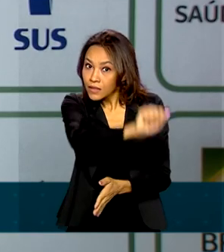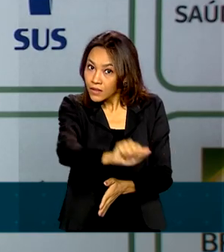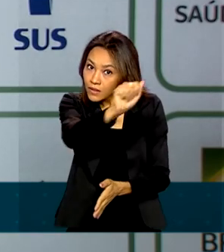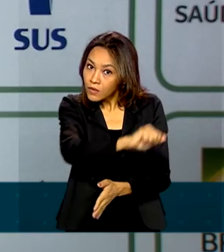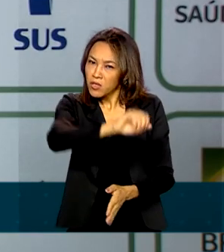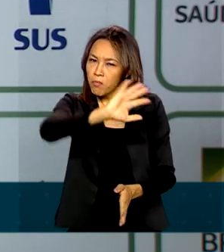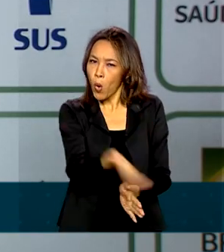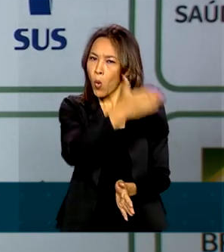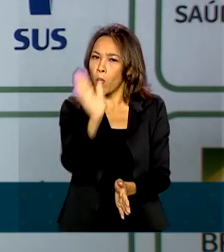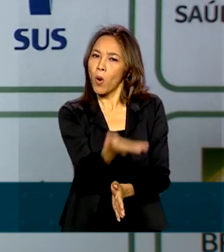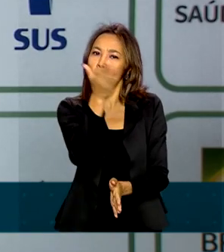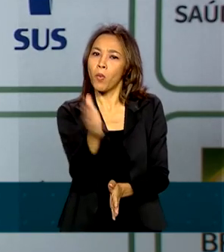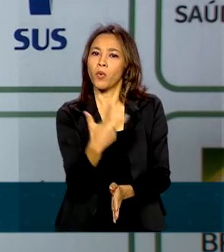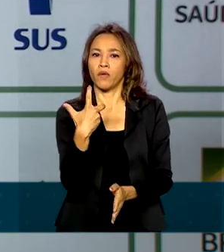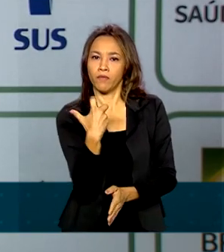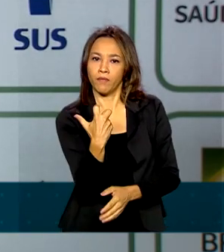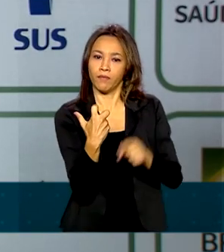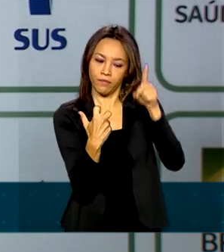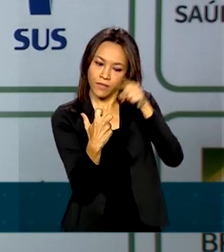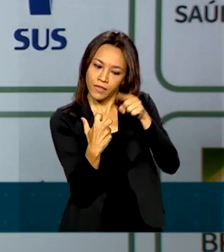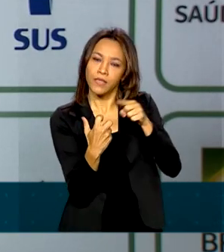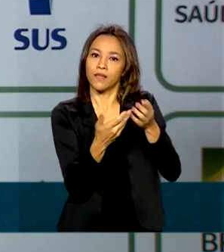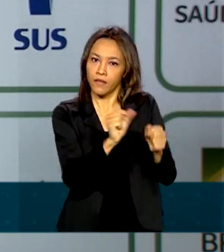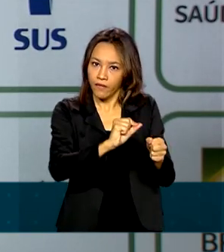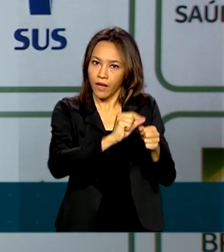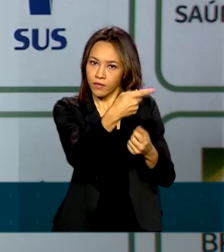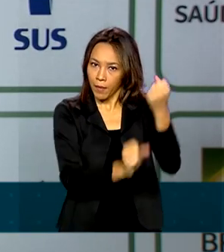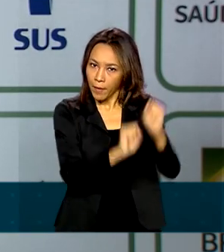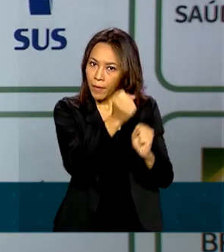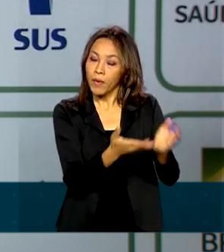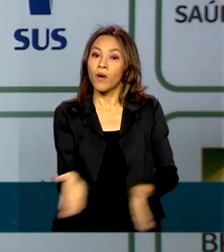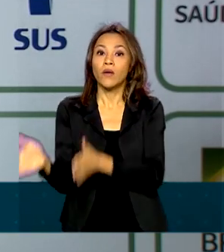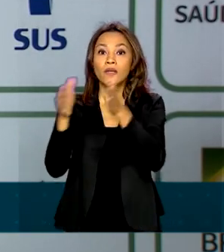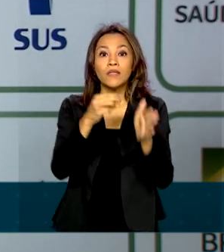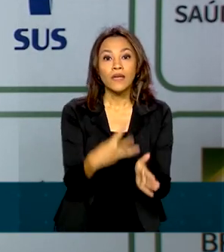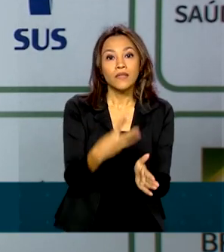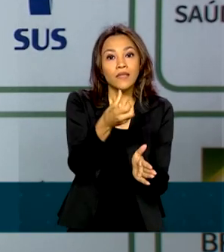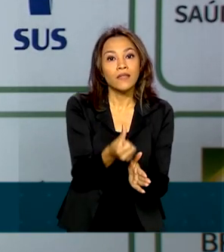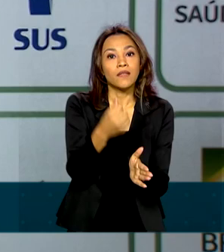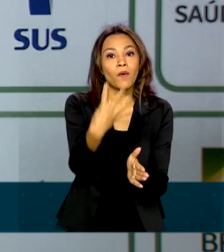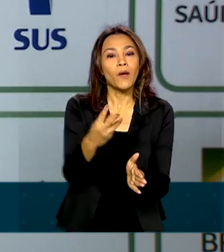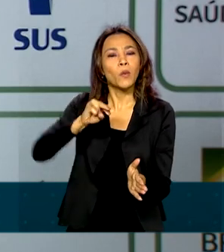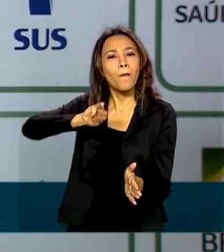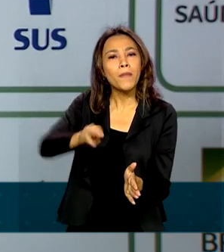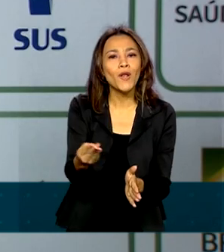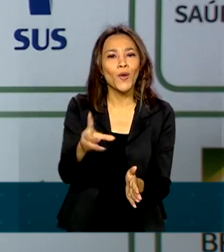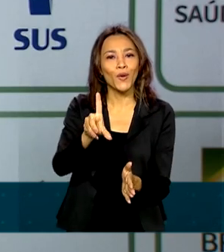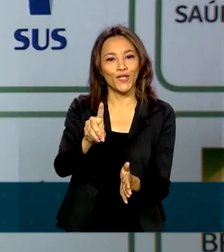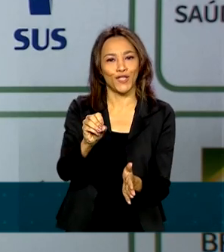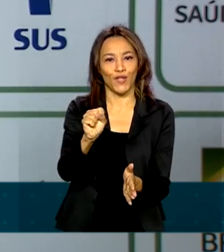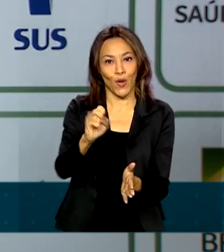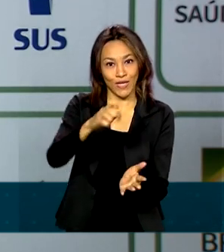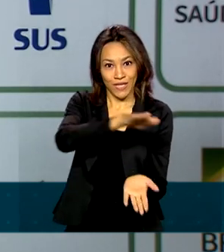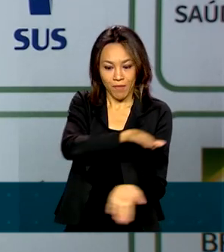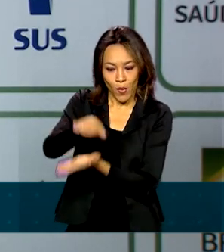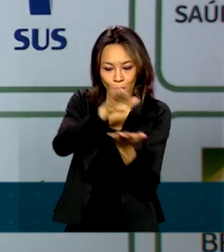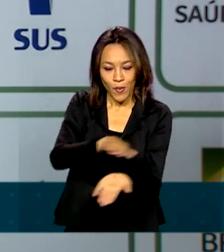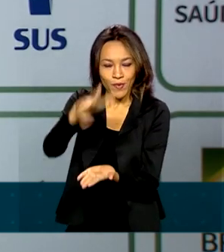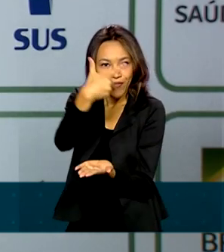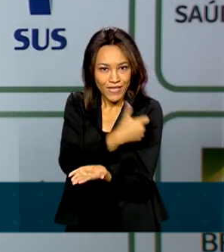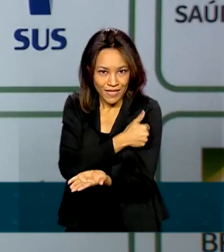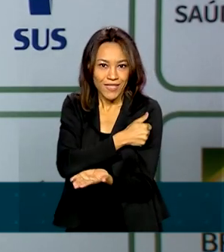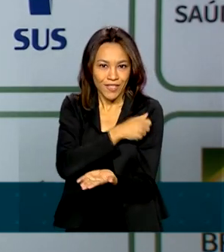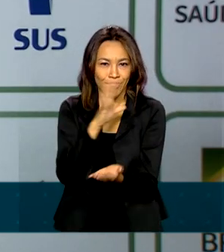Seringas. Temos hoje 354 milhões de doses de vacinas asseguradas para 2021,